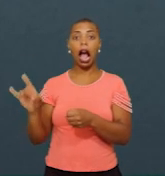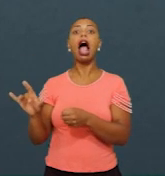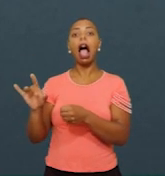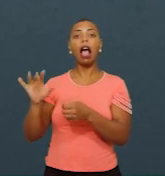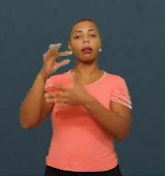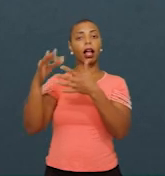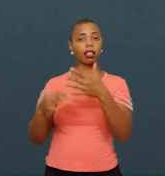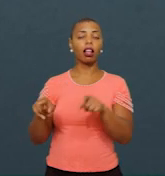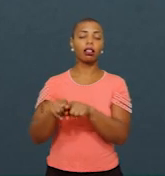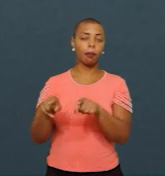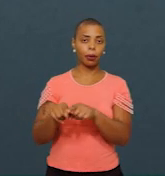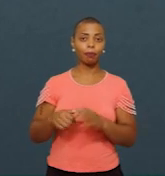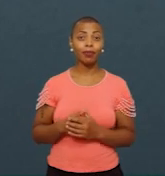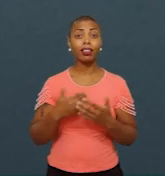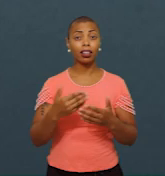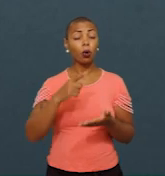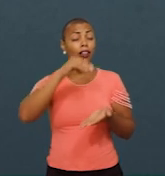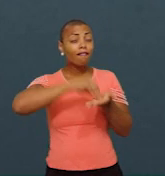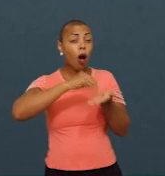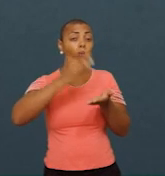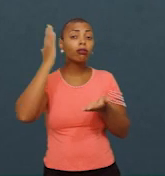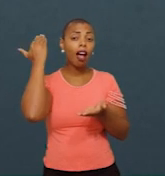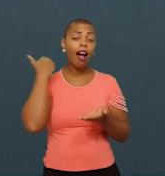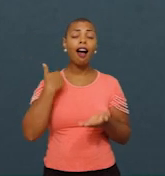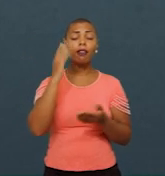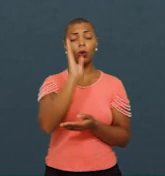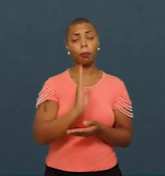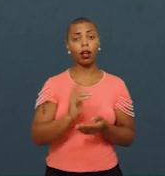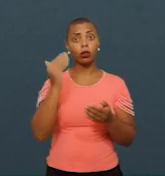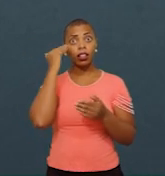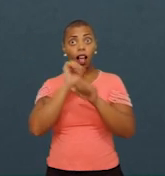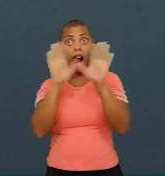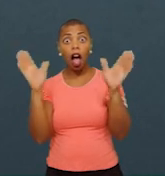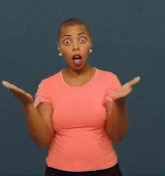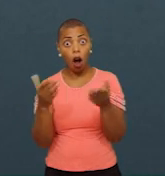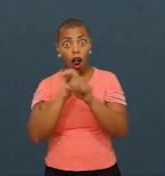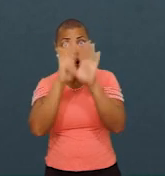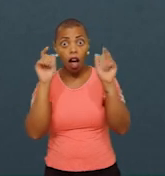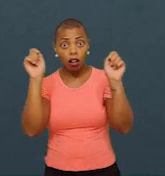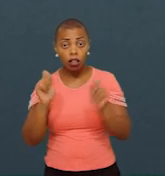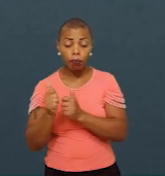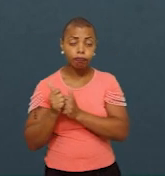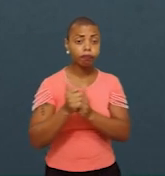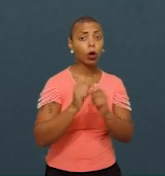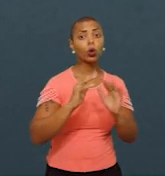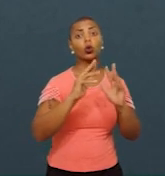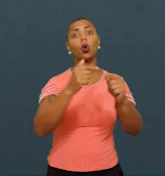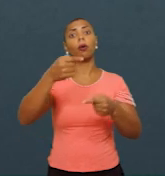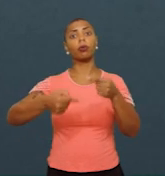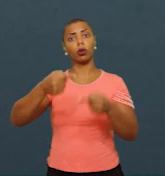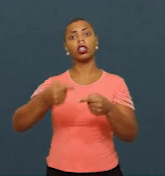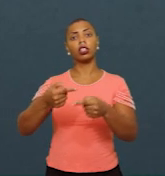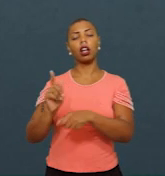é fundamental, faltava para o Brasil essa clareza, e essa clareza é o norte para todas as outras políticas da gestão pedagógica.